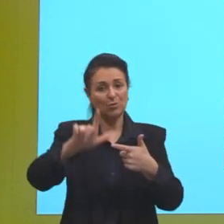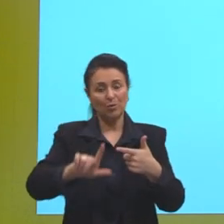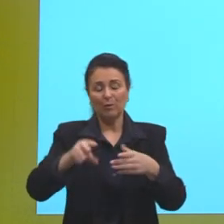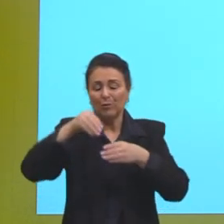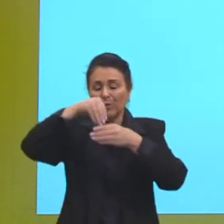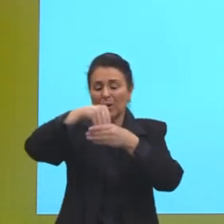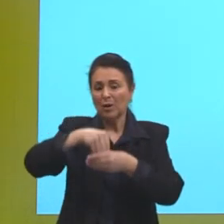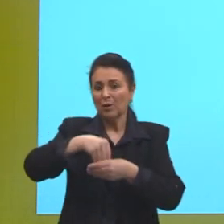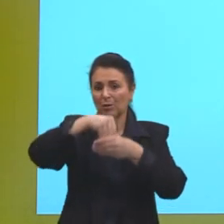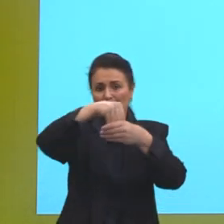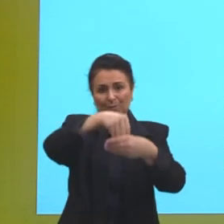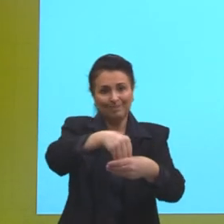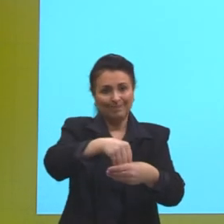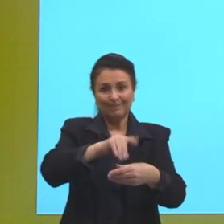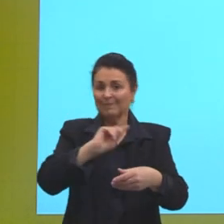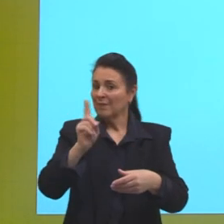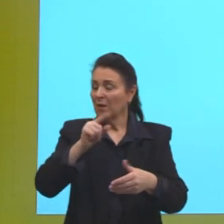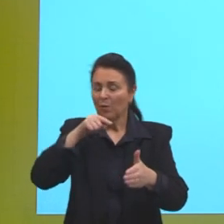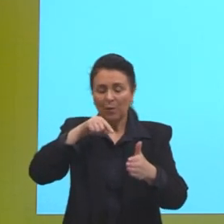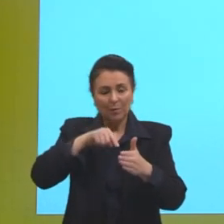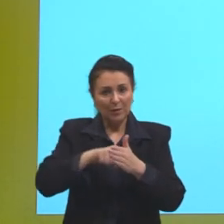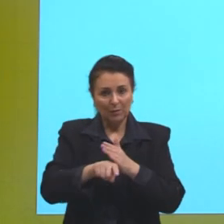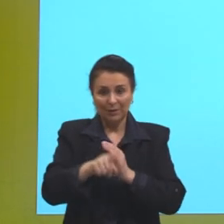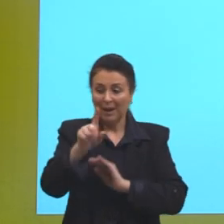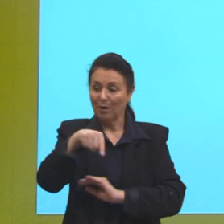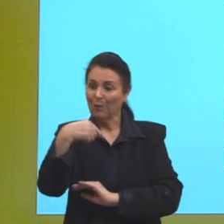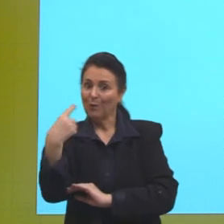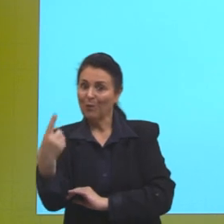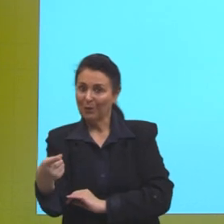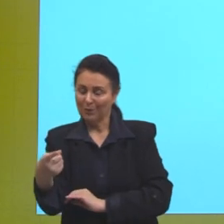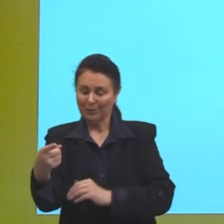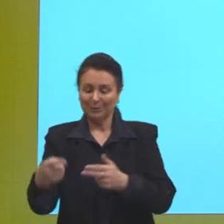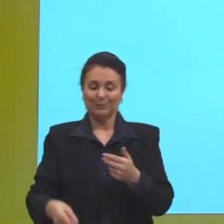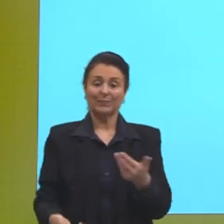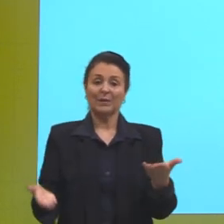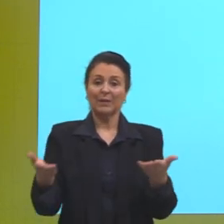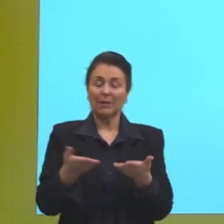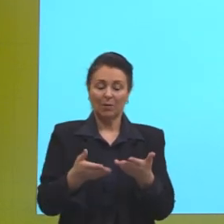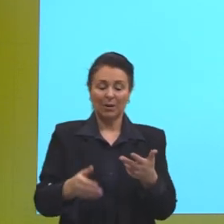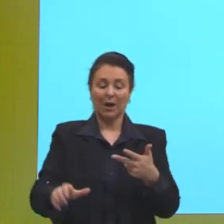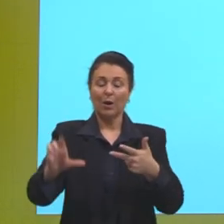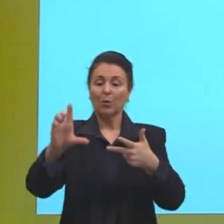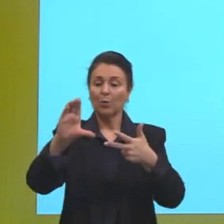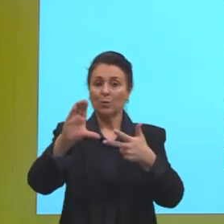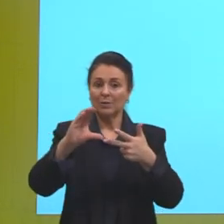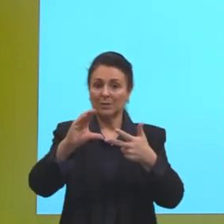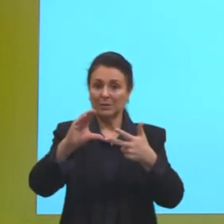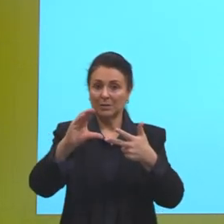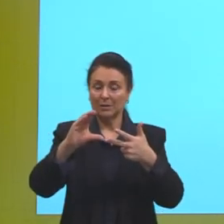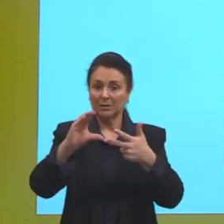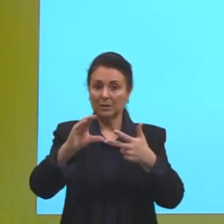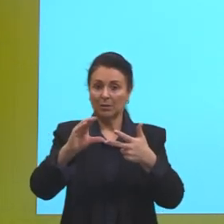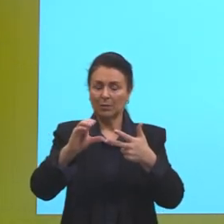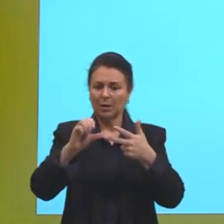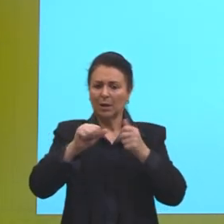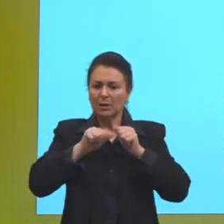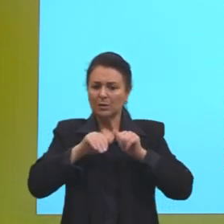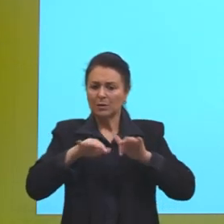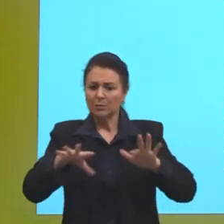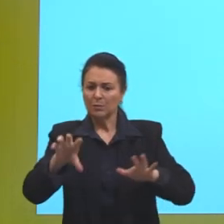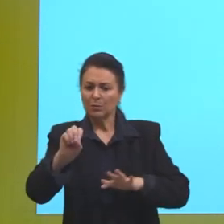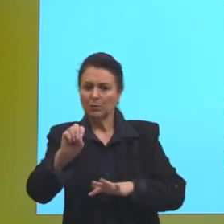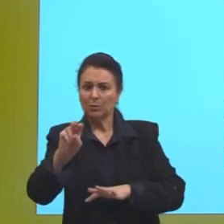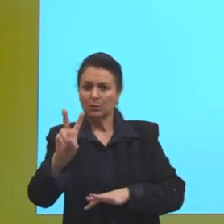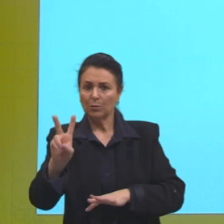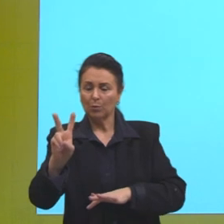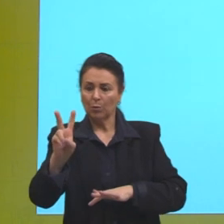que a questão não quer saber, quer saber da mioglobina. Letra C, a distribuição do oxigênio